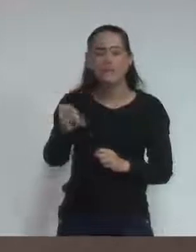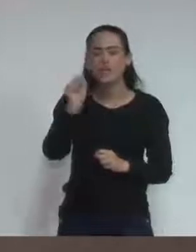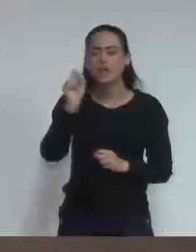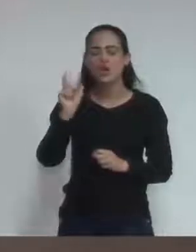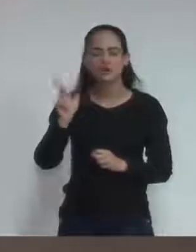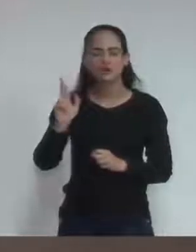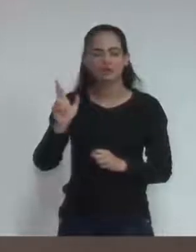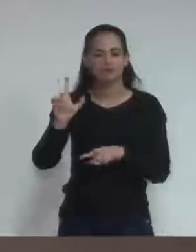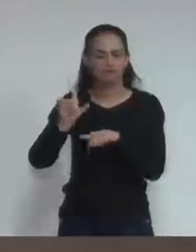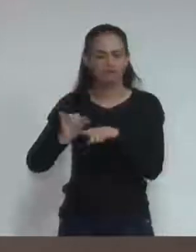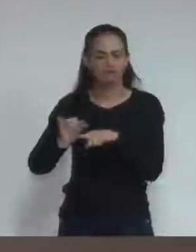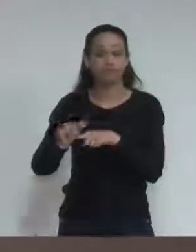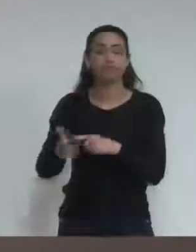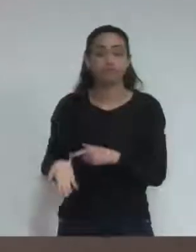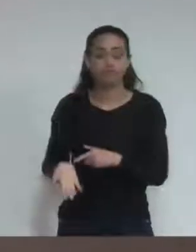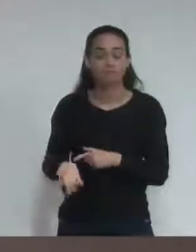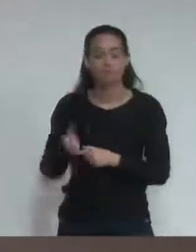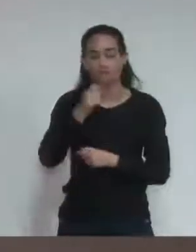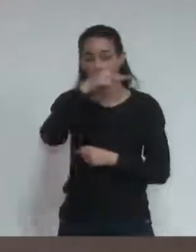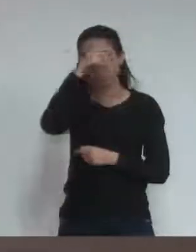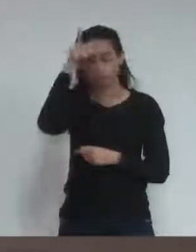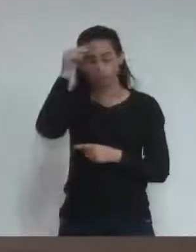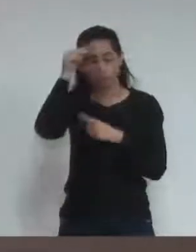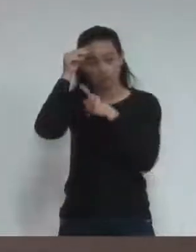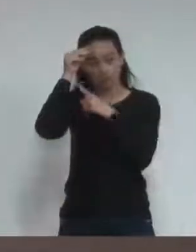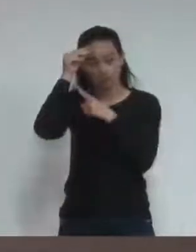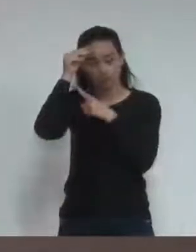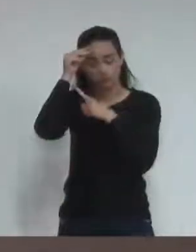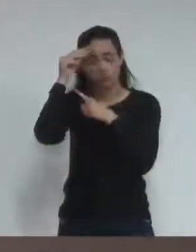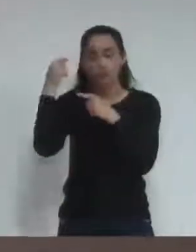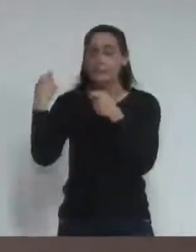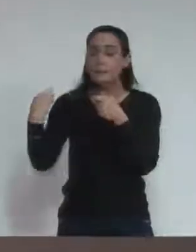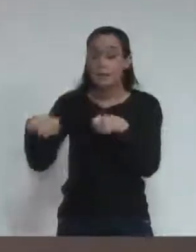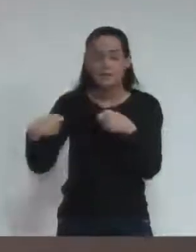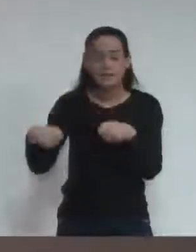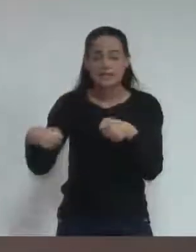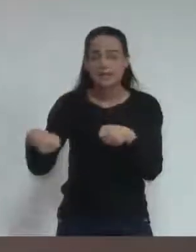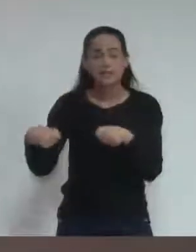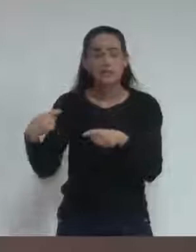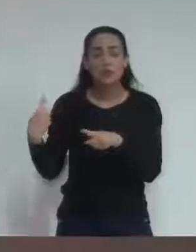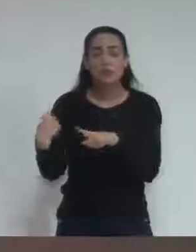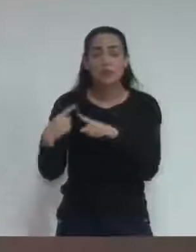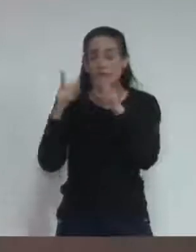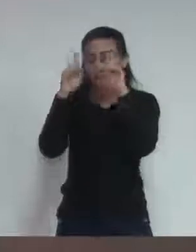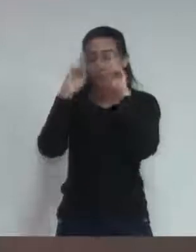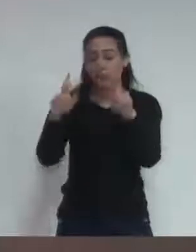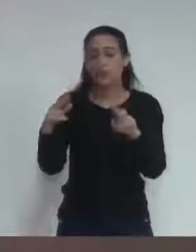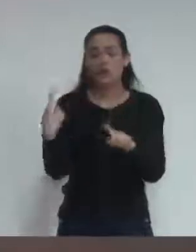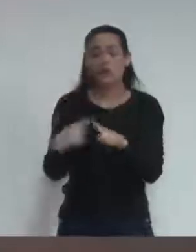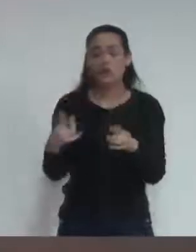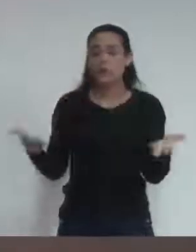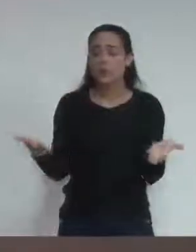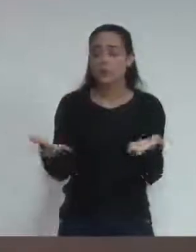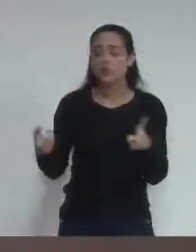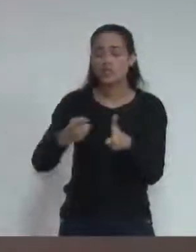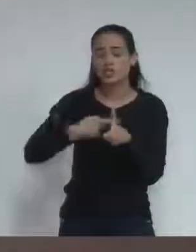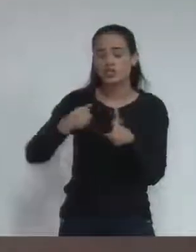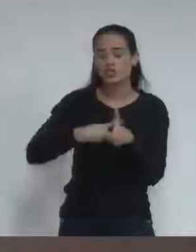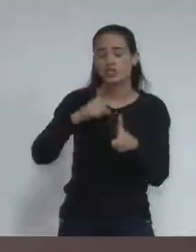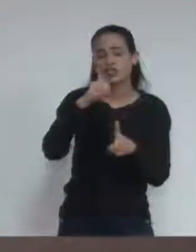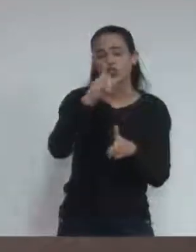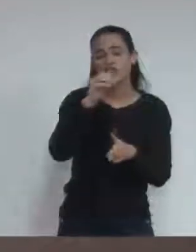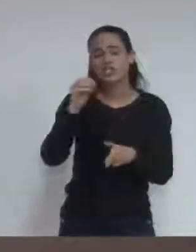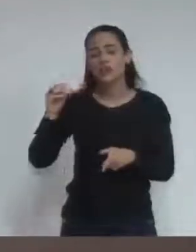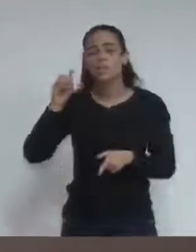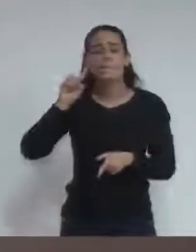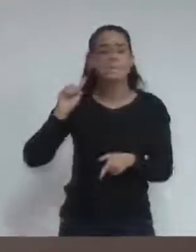Mas e por que ele precisaria fazer isso? Porque o buraco que está na prefeitura já é de 100 milhões de reais. e é